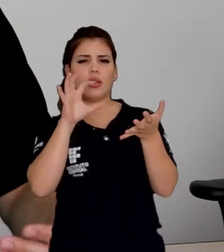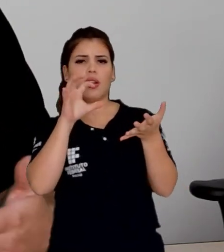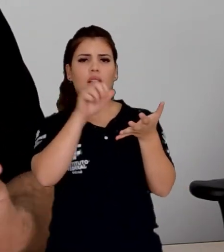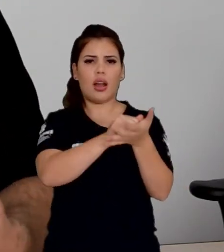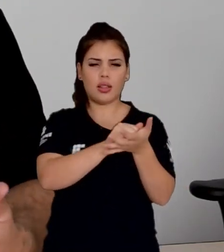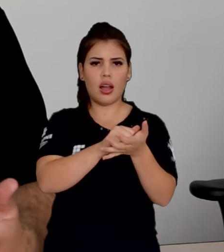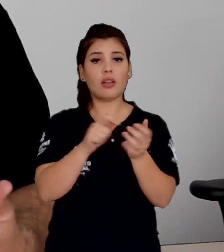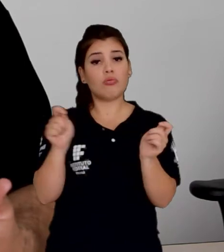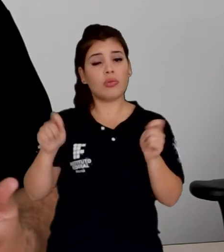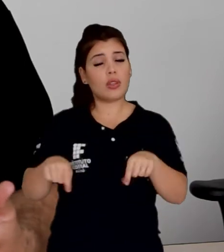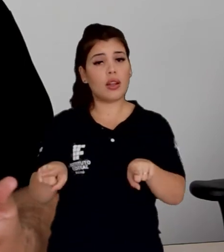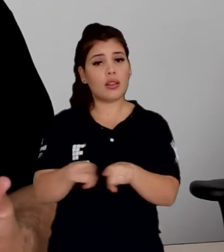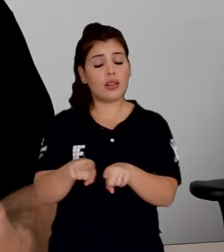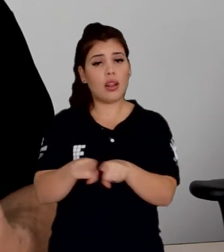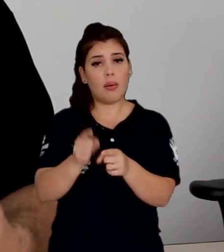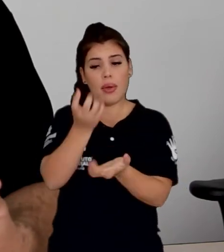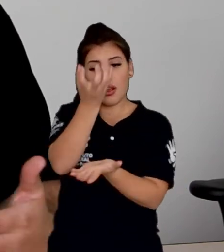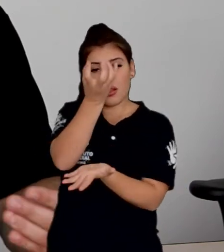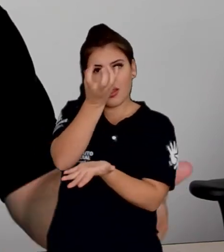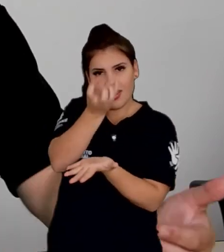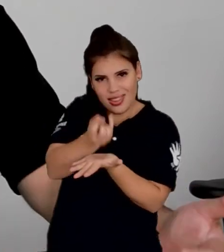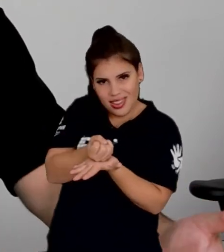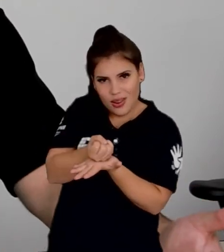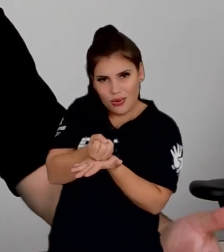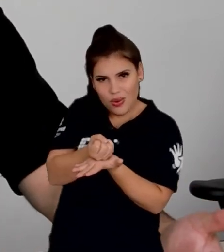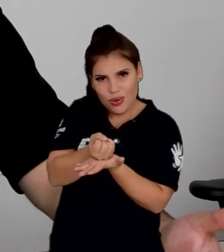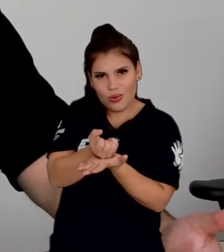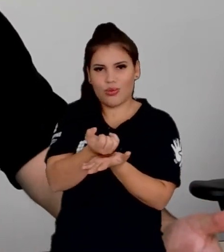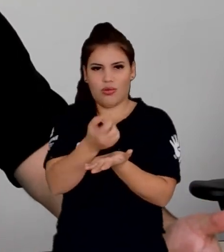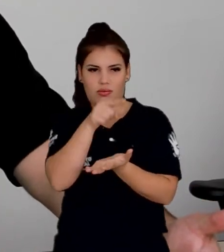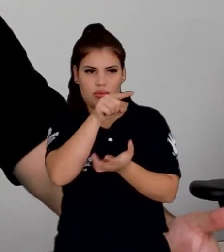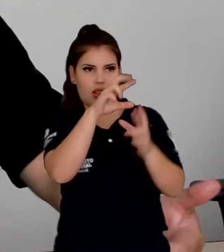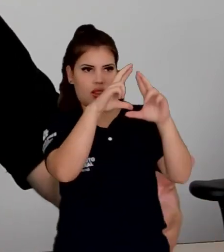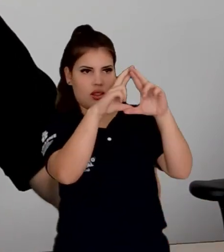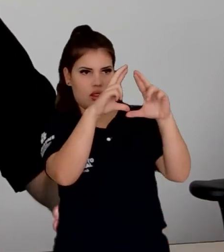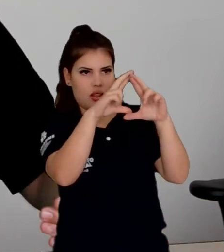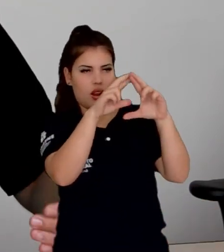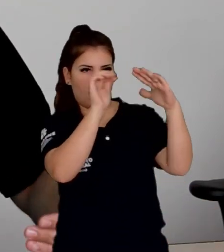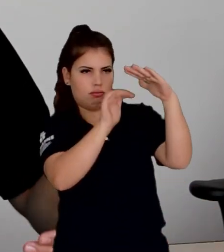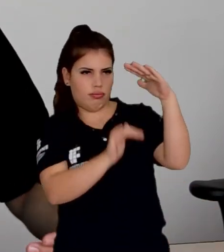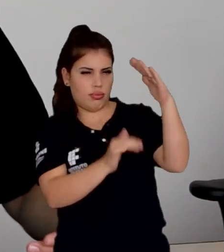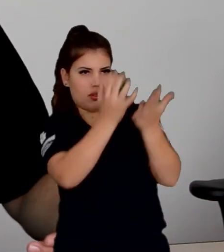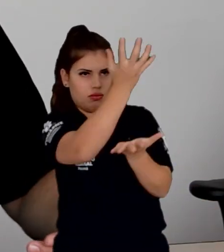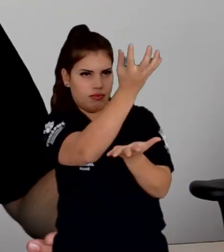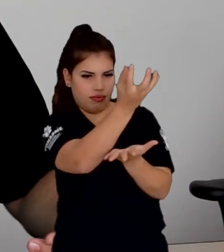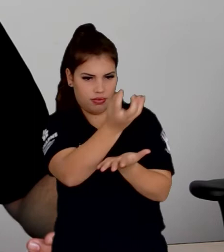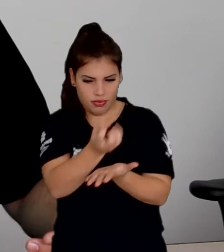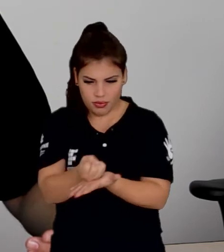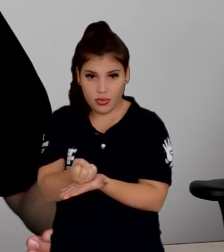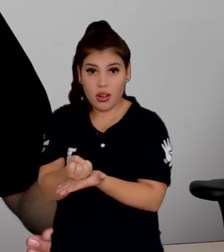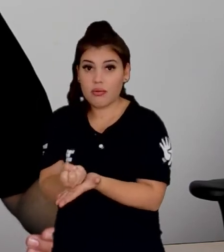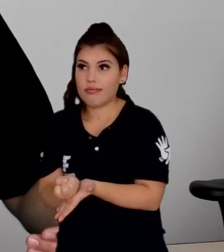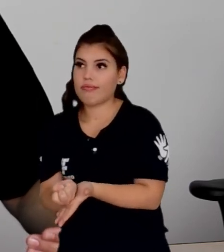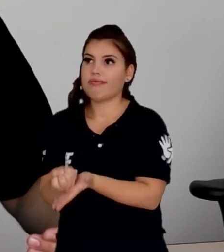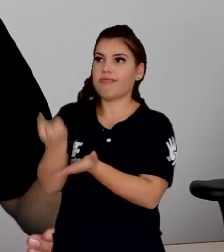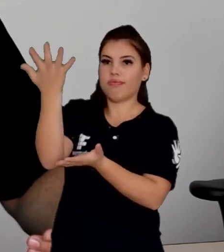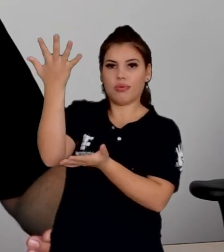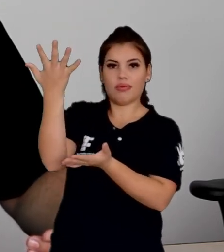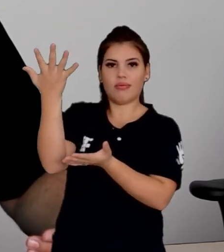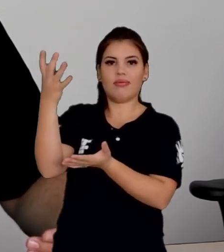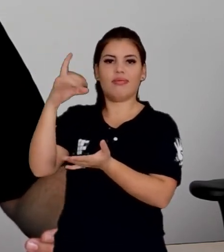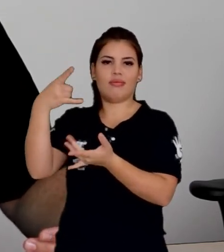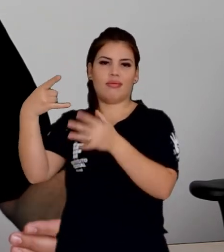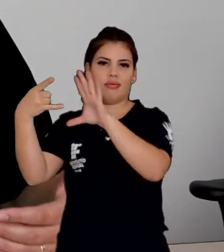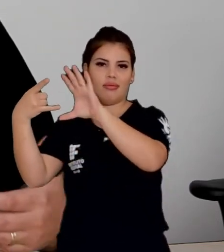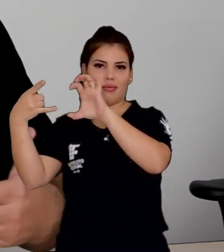o download, é o que nós estamos recomendando para os servidores, fazer o download dos seus arquivos do Drive pessoal ali do Google, e passar esses